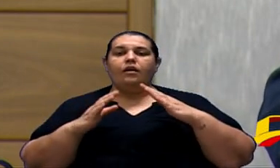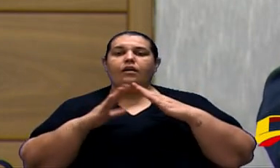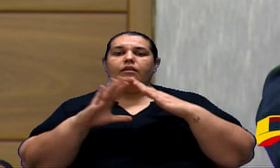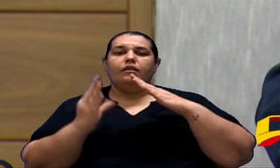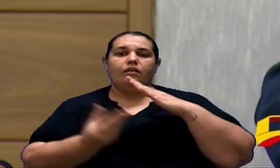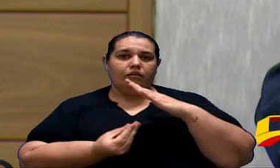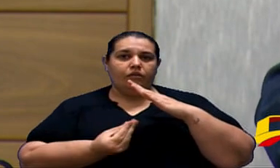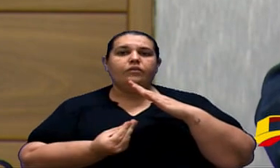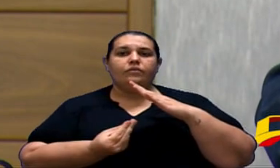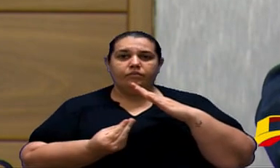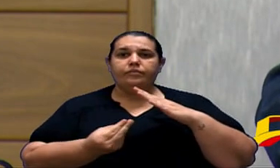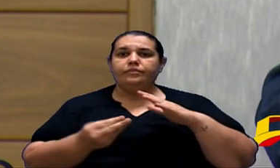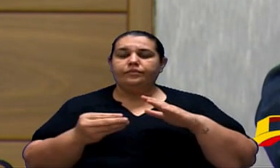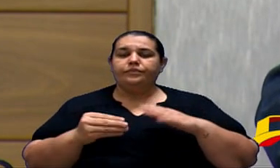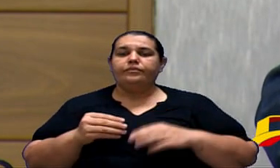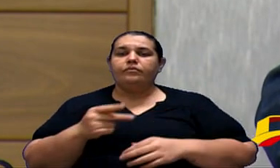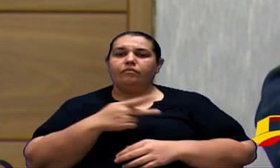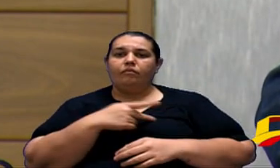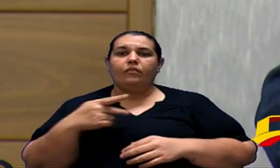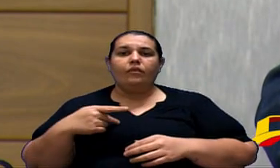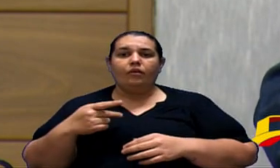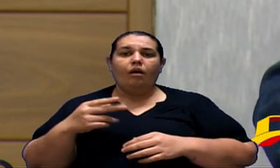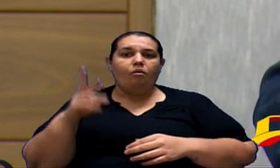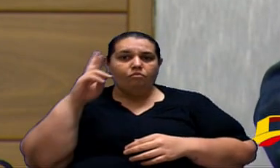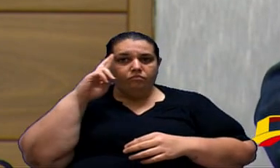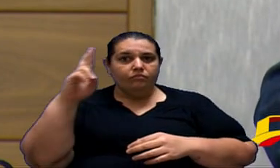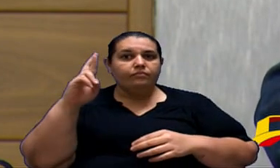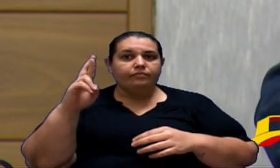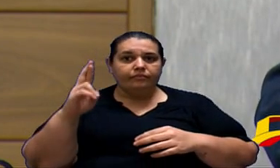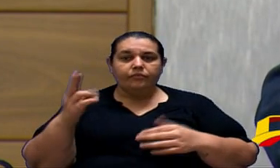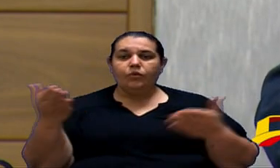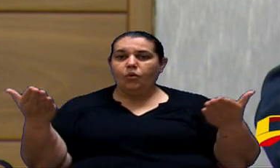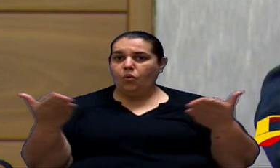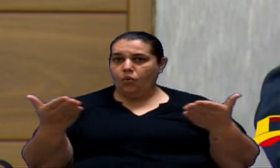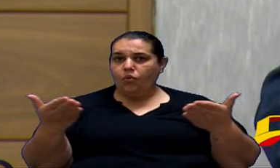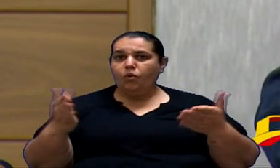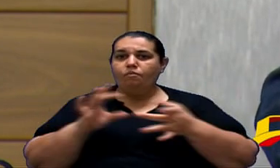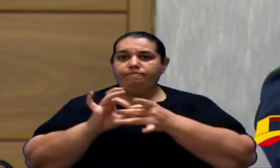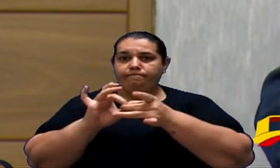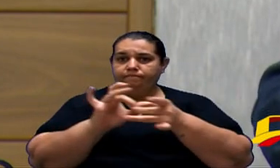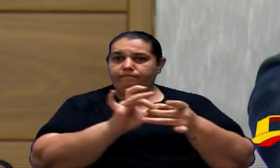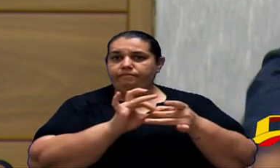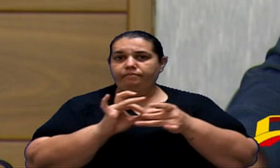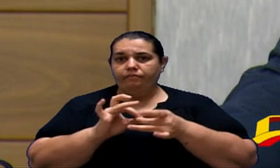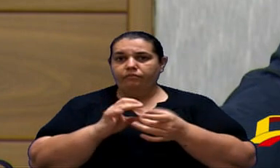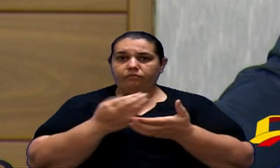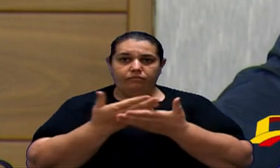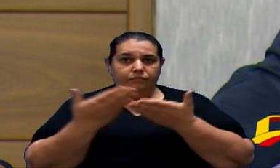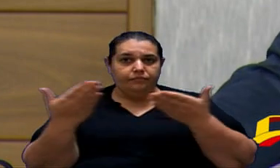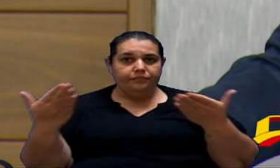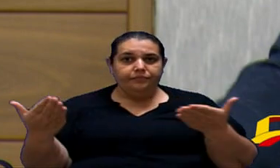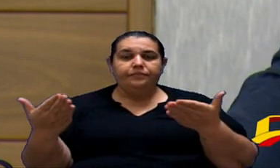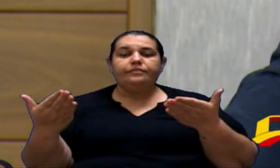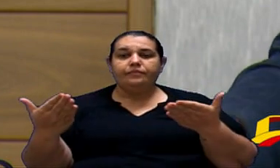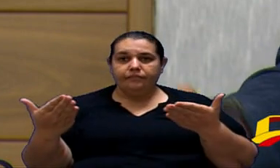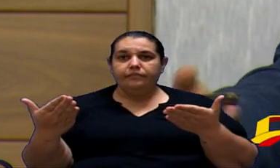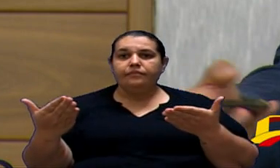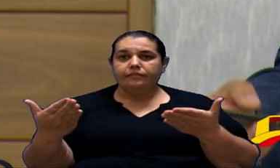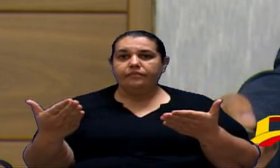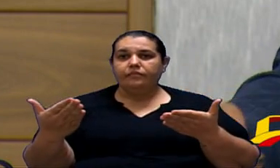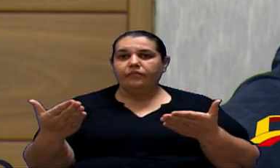evangélicos e ele é o presidente da frente então vocês hoje ganharam uma grande aliança entendeu e lembrando